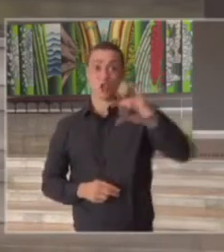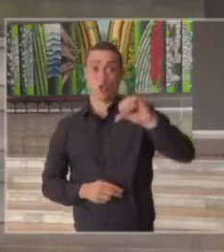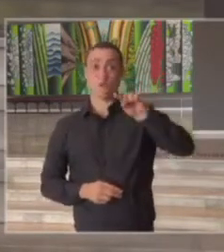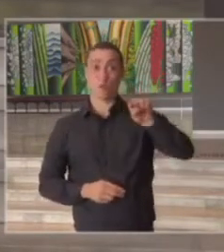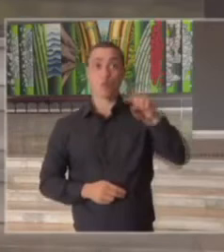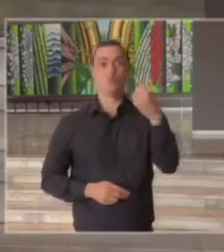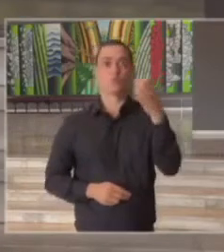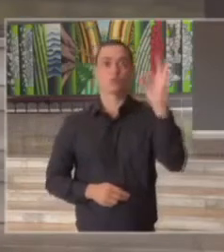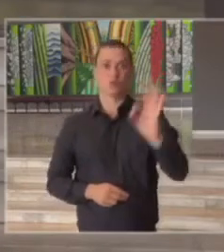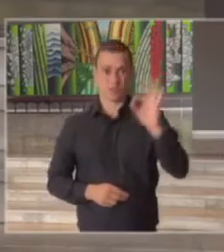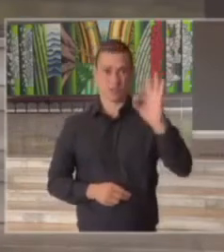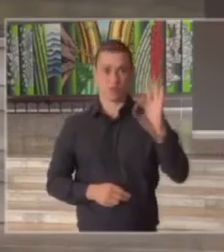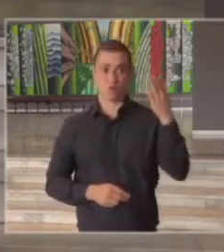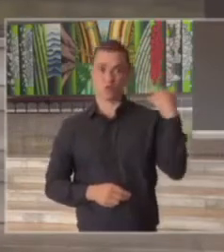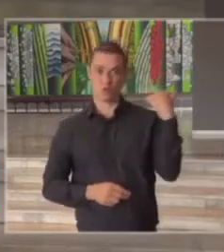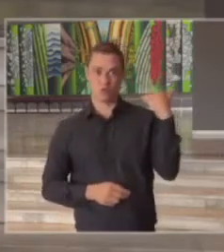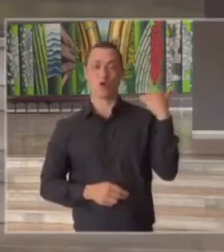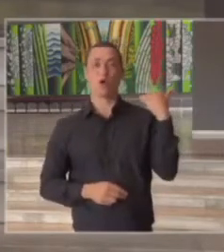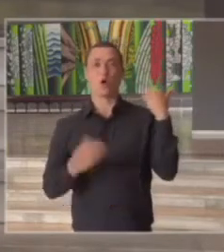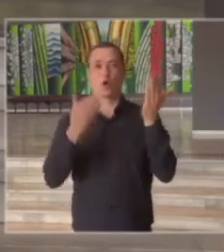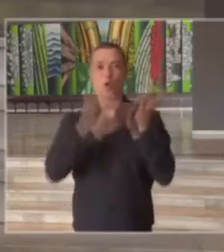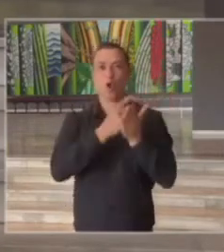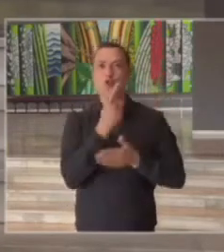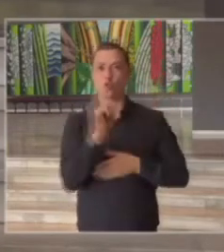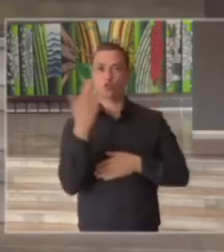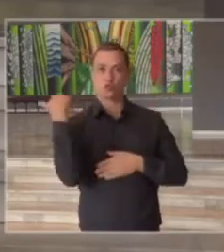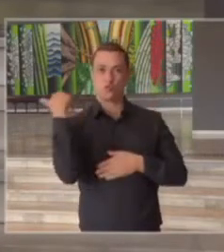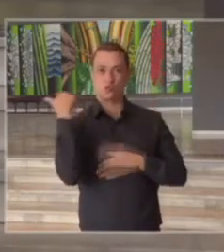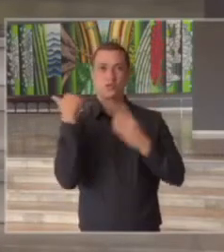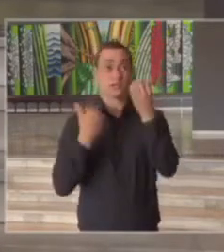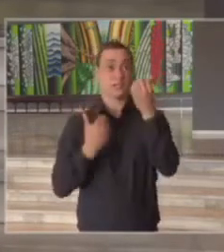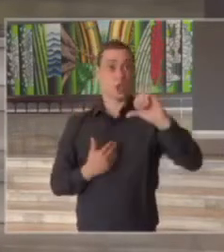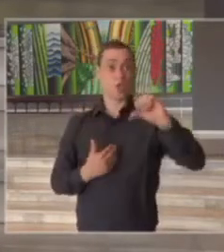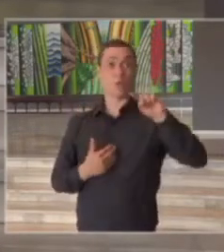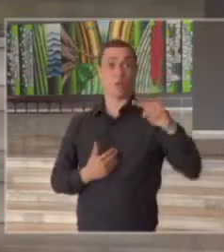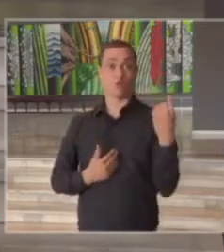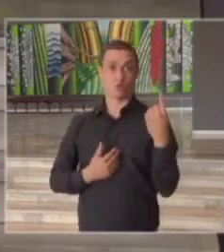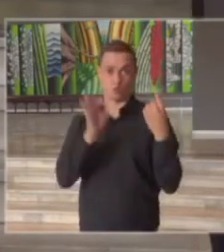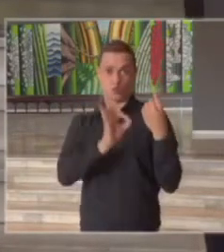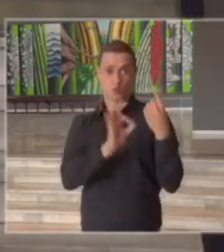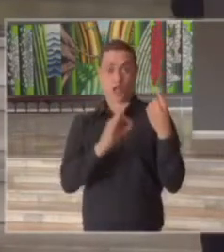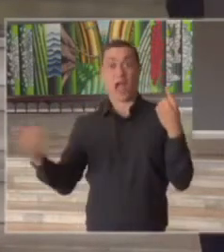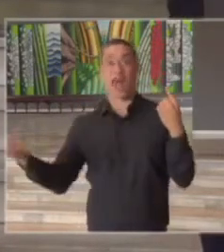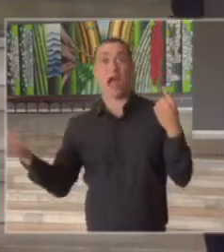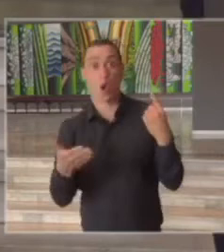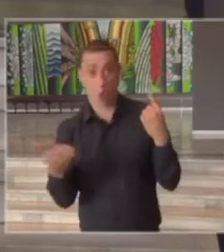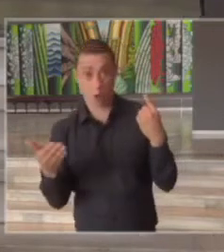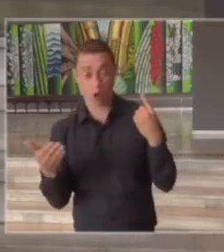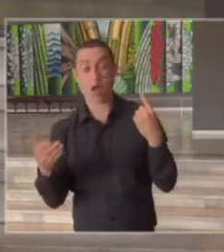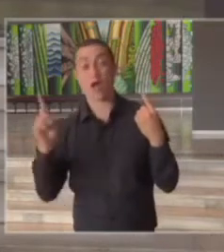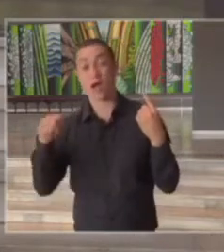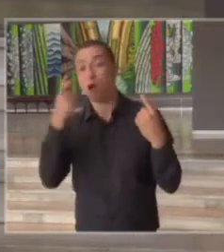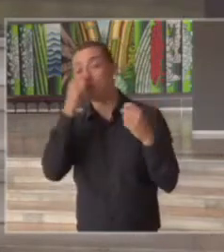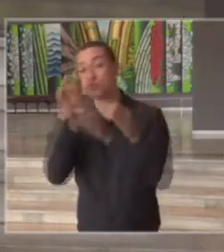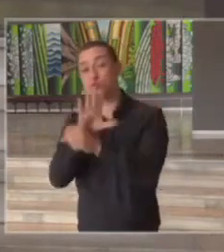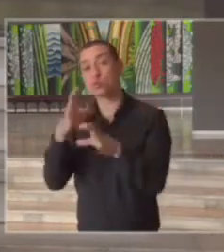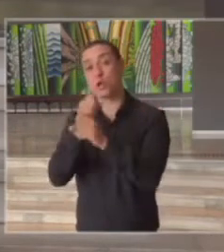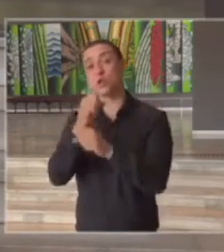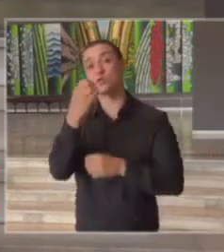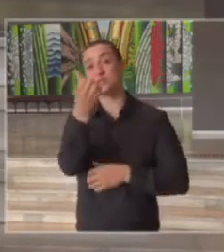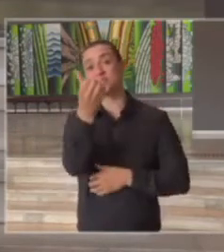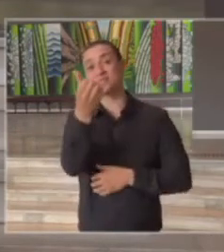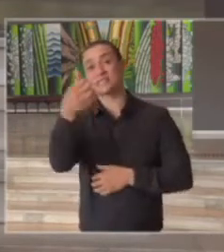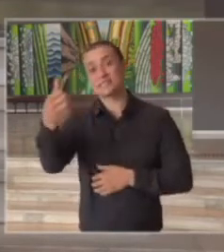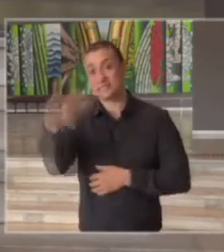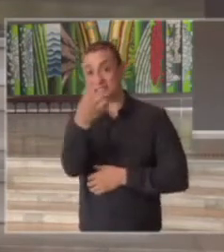% quando nós fizemos a última atualização aqui com vocês nós agora estamos com uma ocupação de leitos de 66